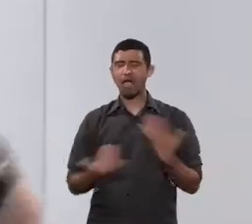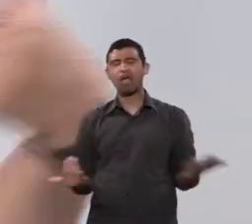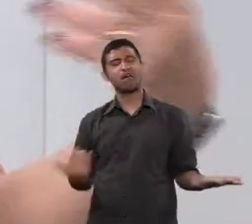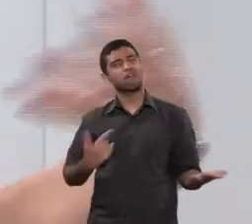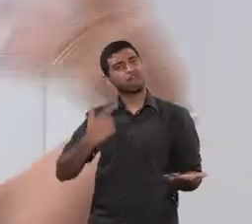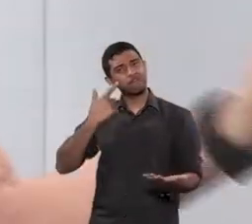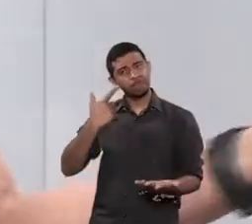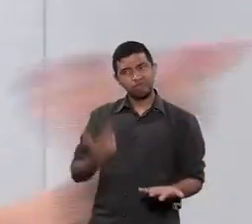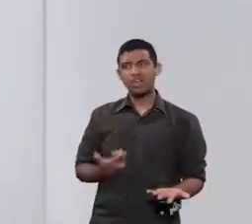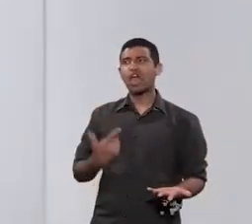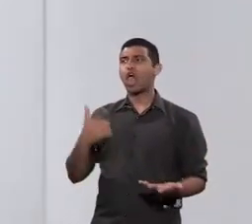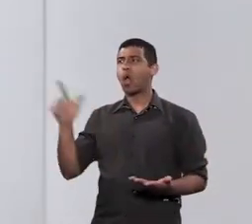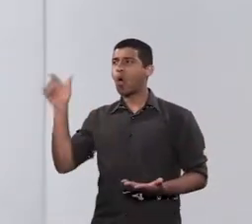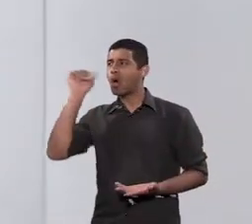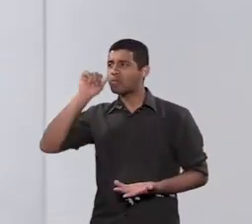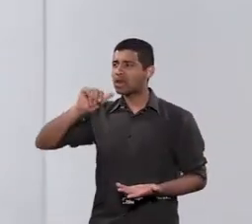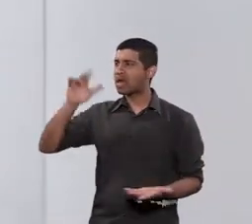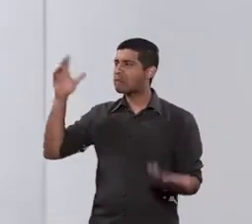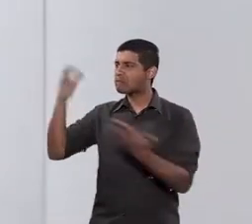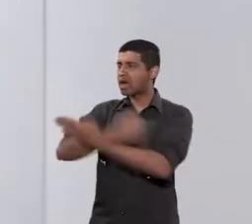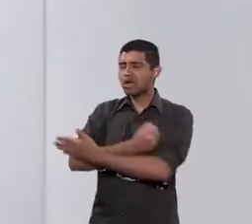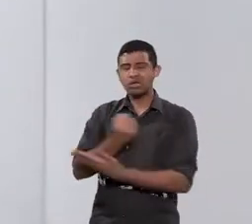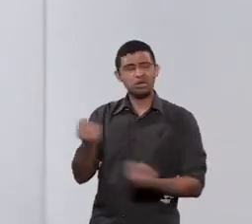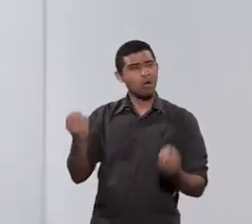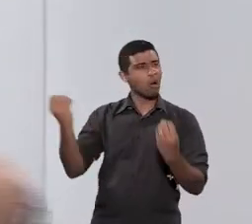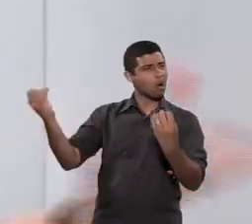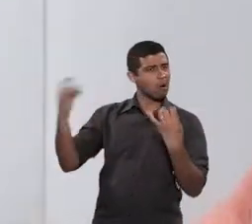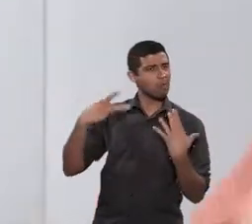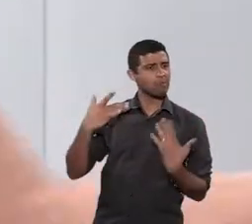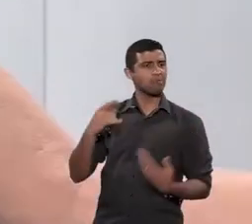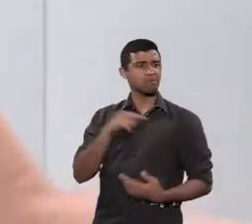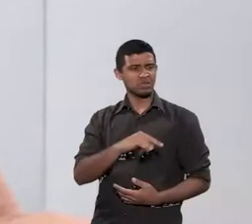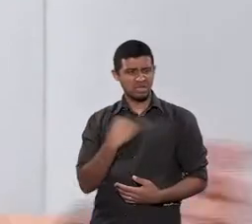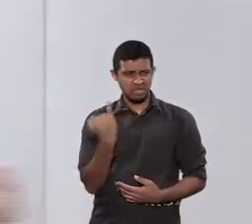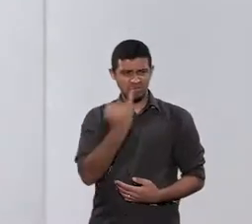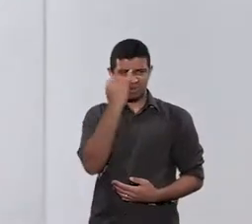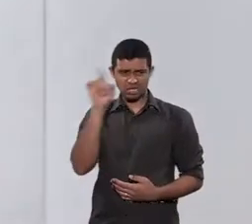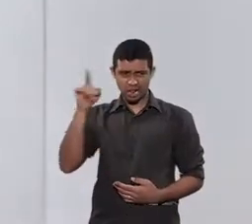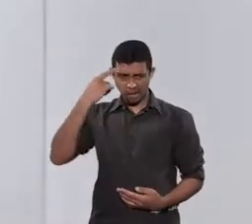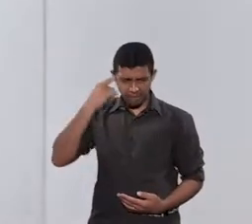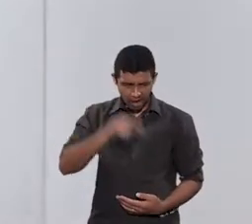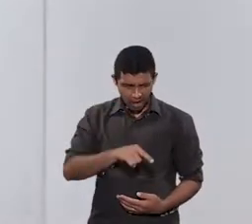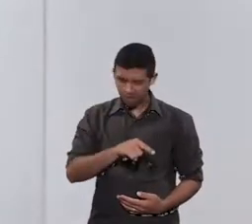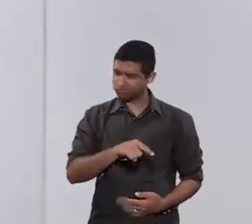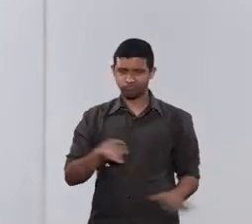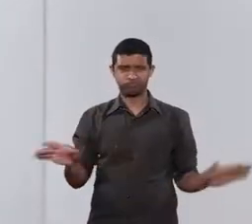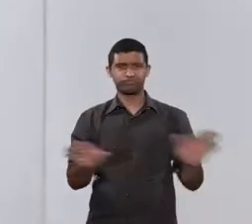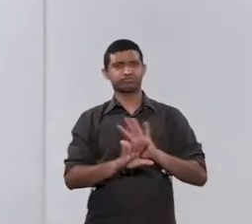trocaram. Ele nos trocou por outra, entendeu? Você não é mais importante para o seu pai.